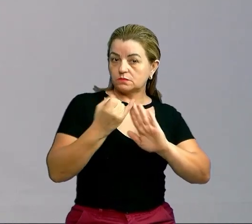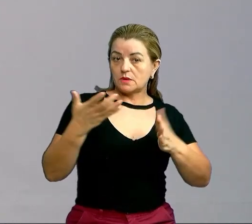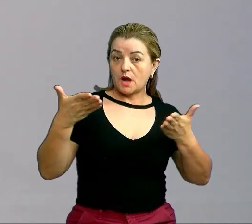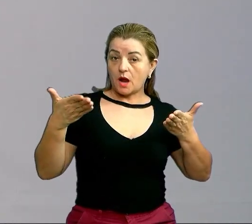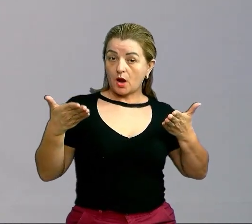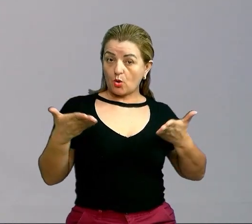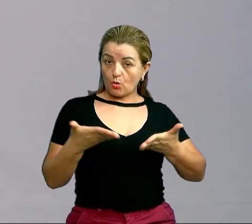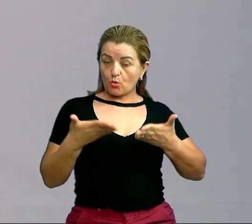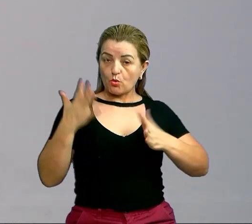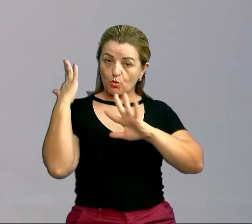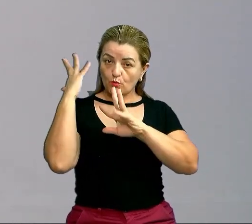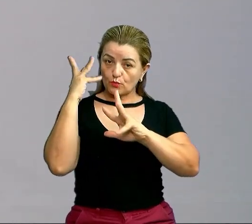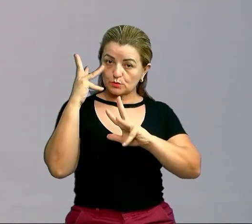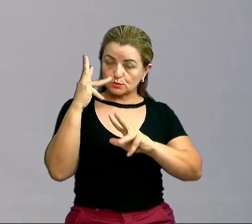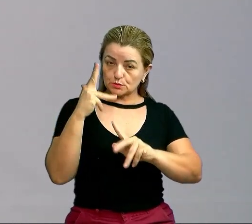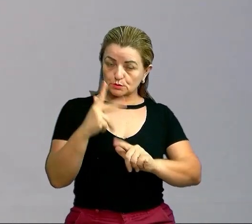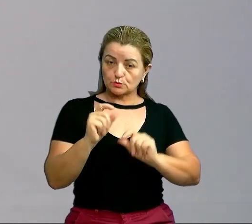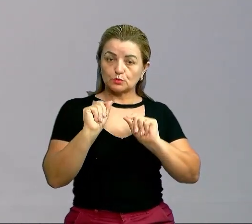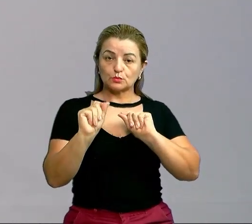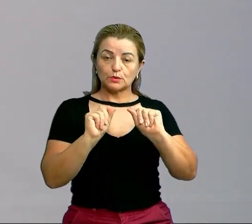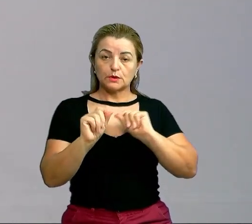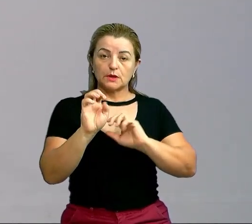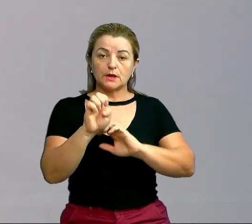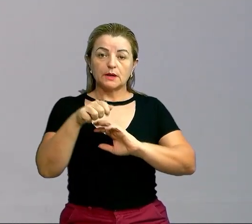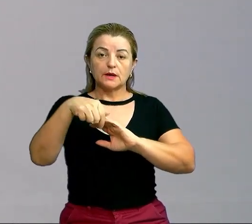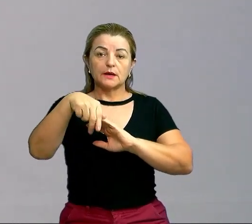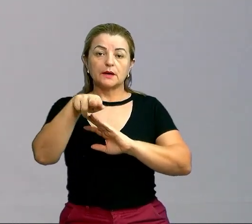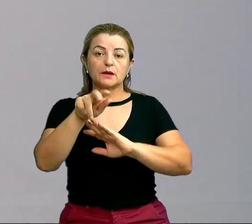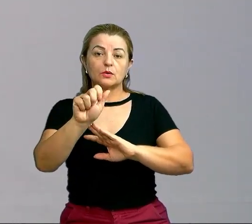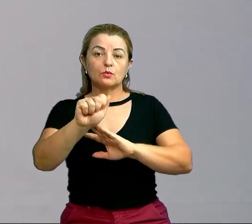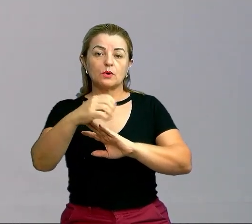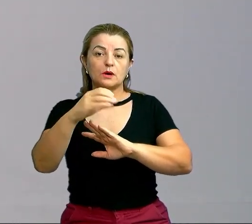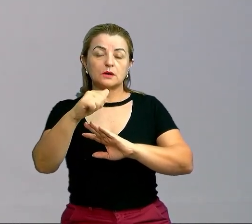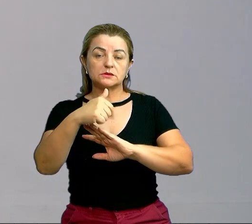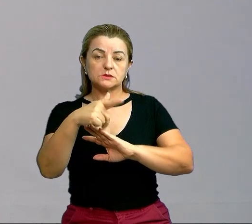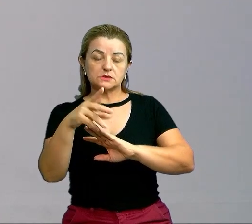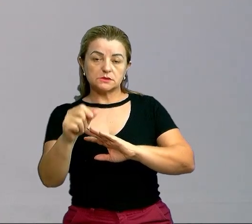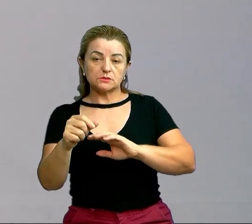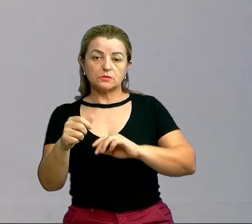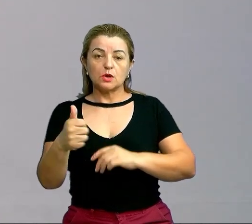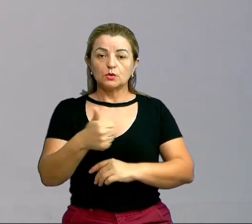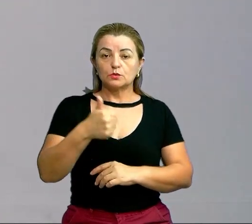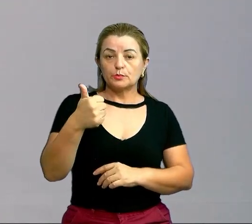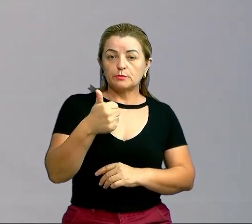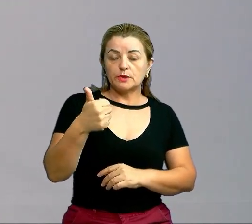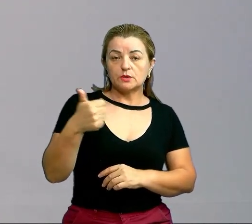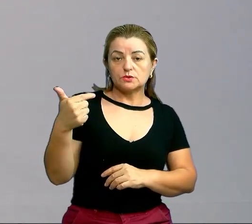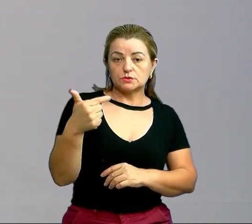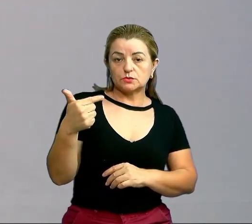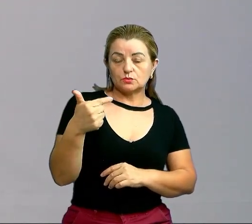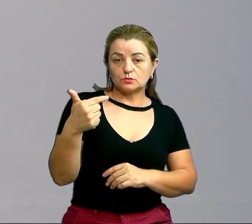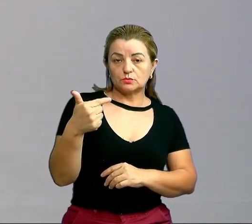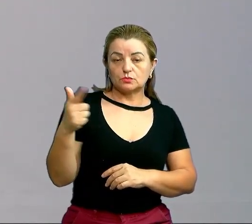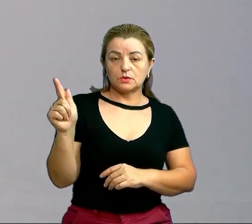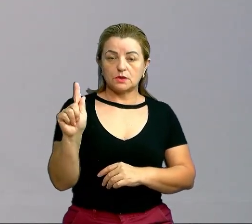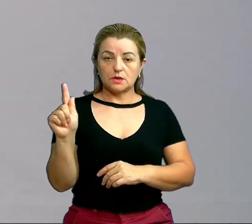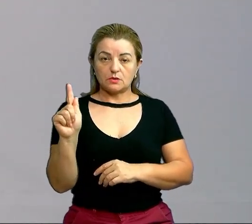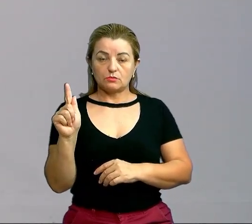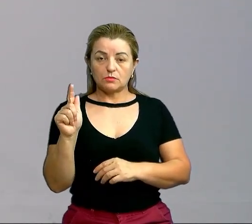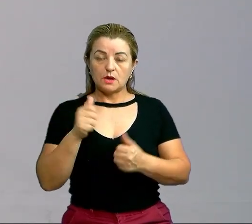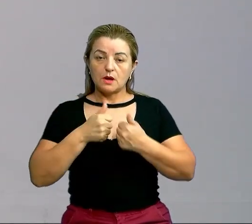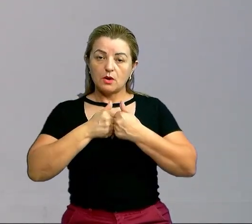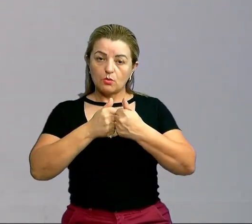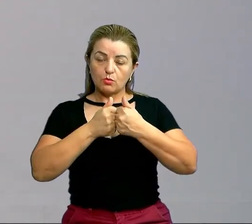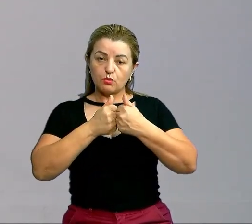de equação do primeiro e do segundo grau, ok? Um conteúdo de imensa importância e você tem que dominar. Então, acompanha comigo,